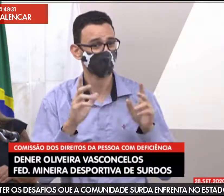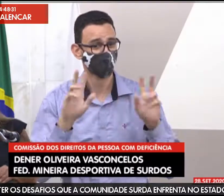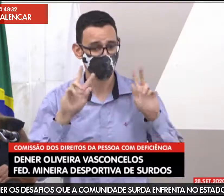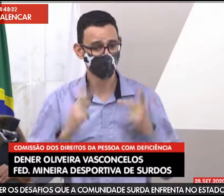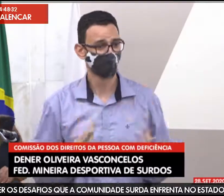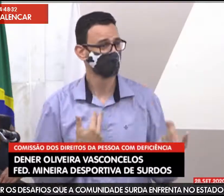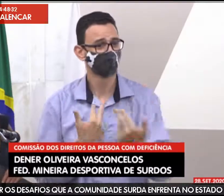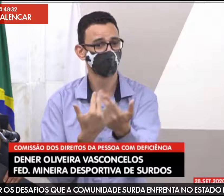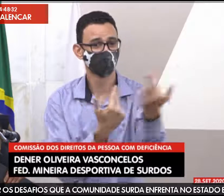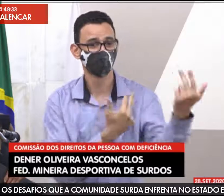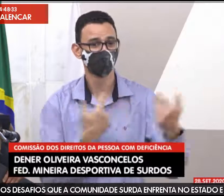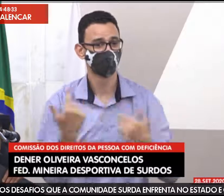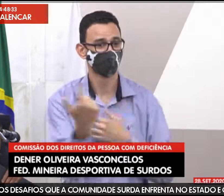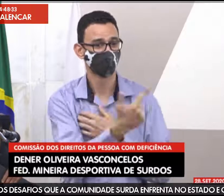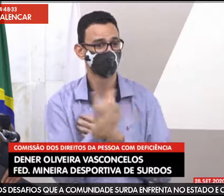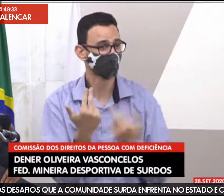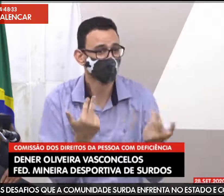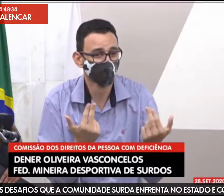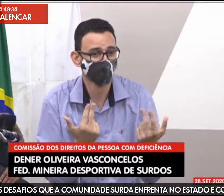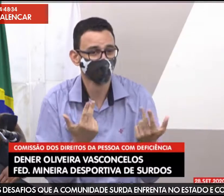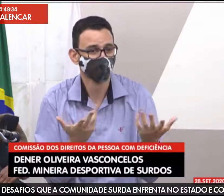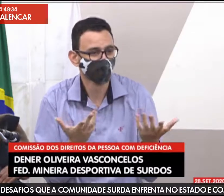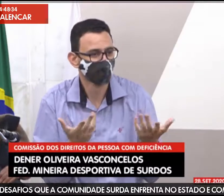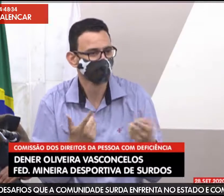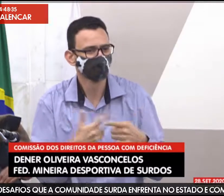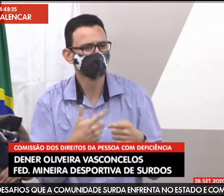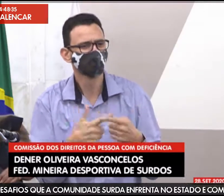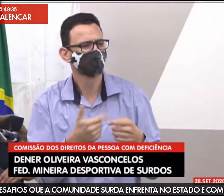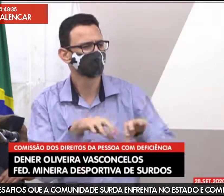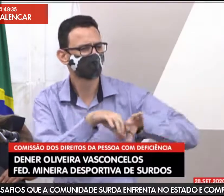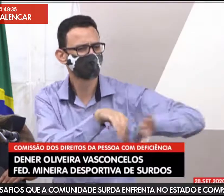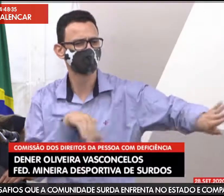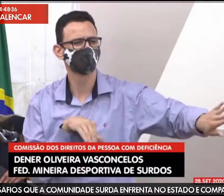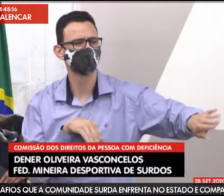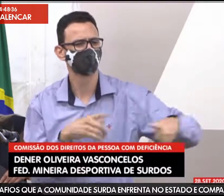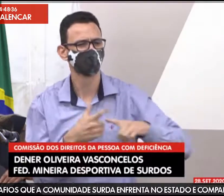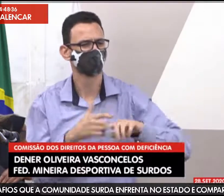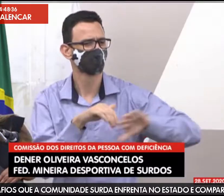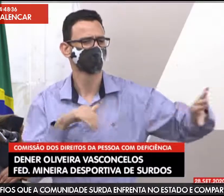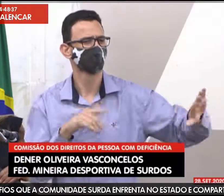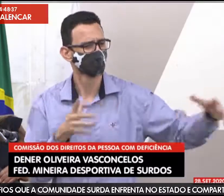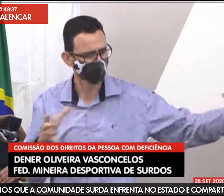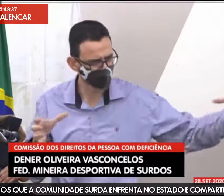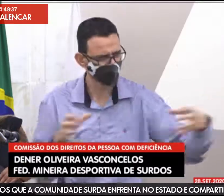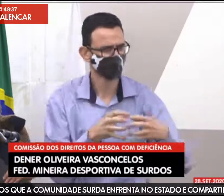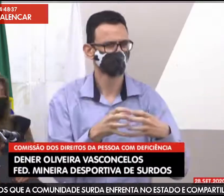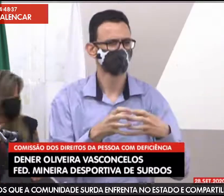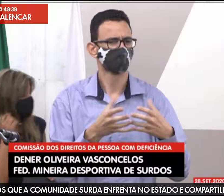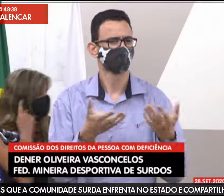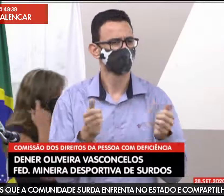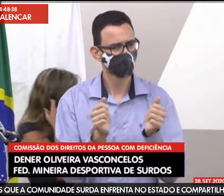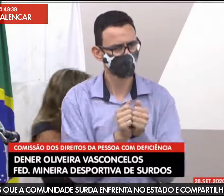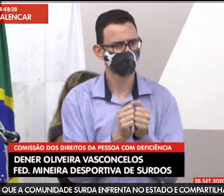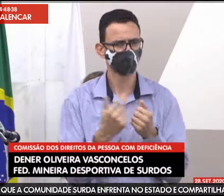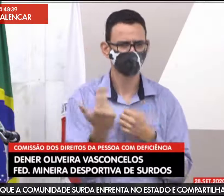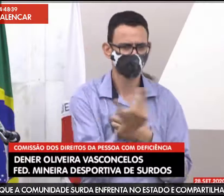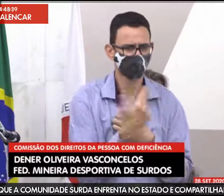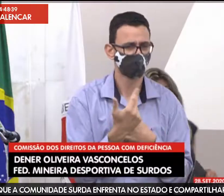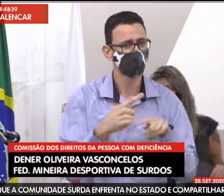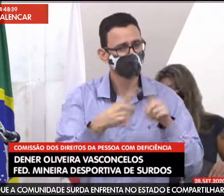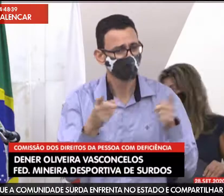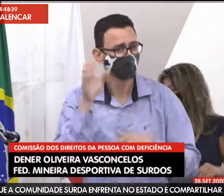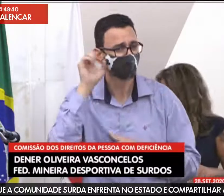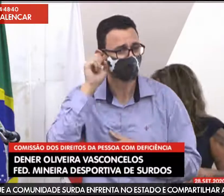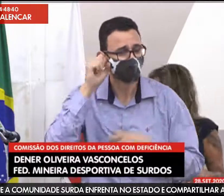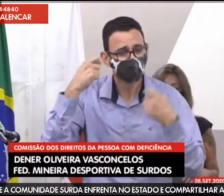Então, não somente em Belo Horizonte, mas em todos os estados, que nós não venhamos trabalhar separados, mas juntos,